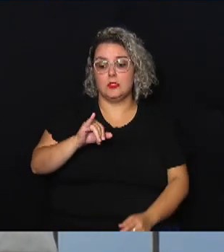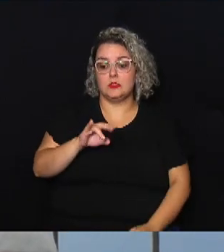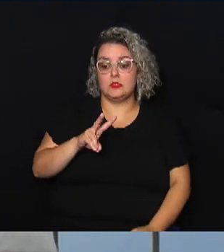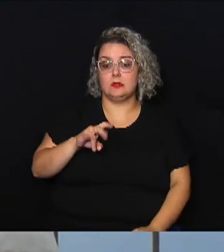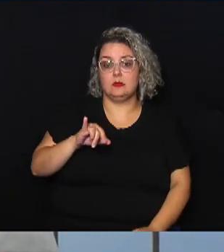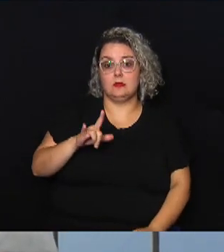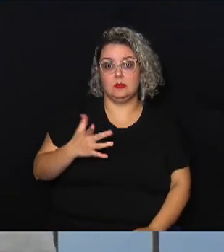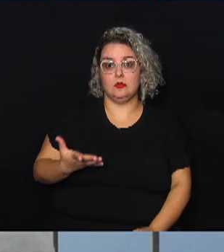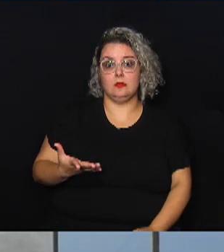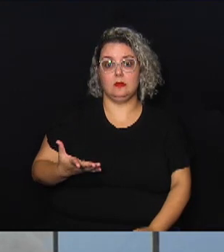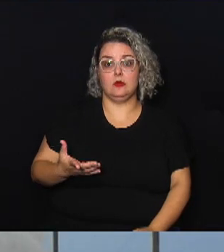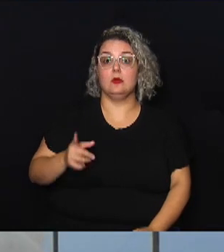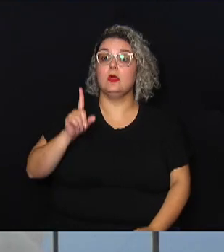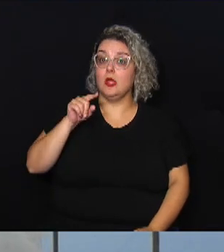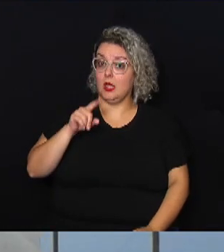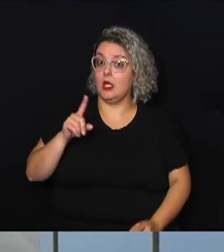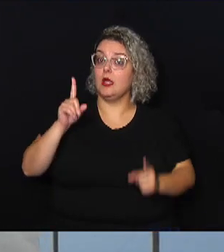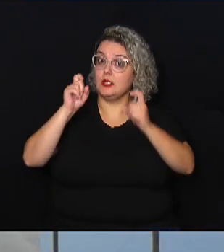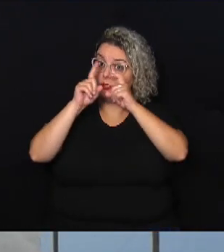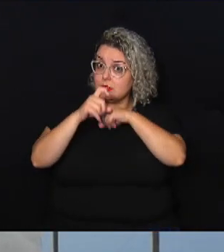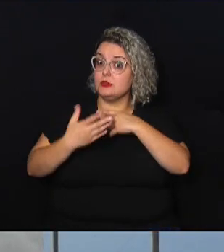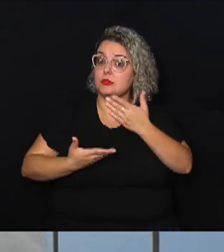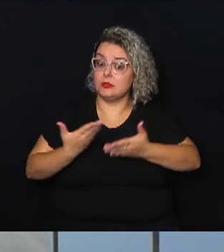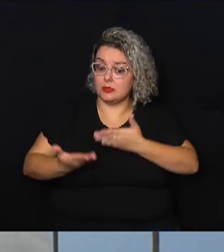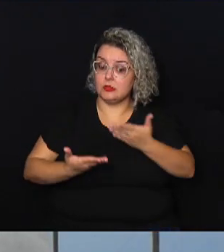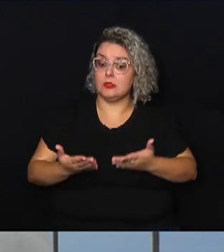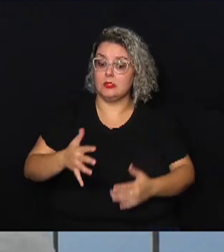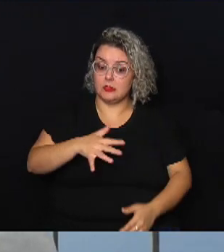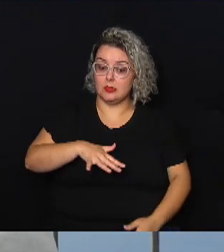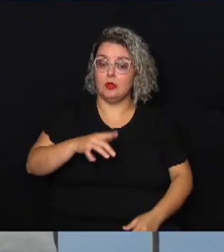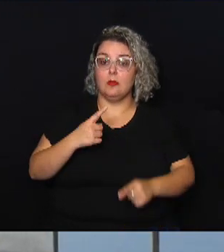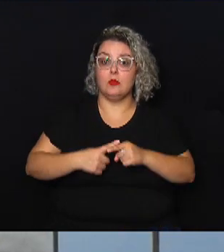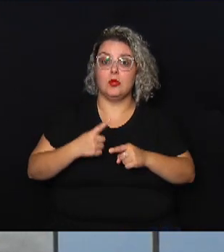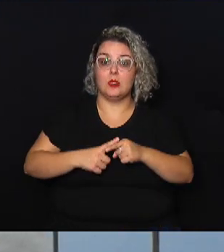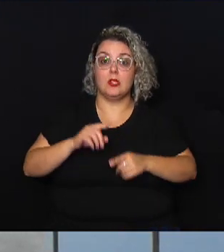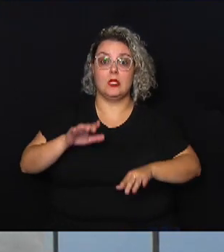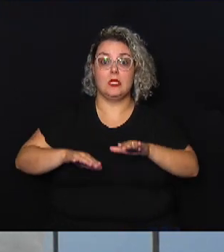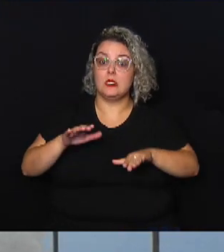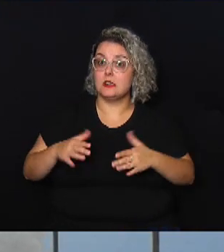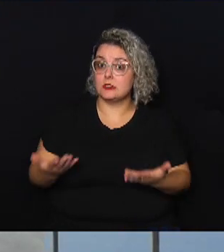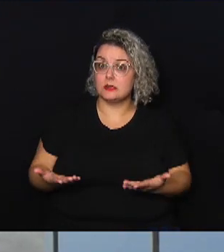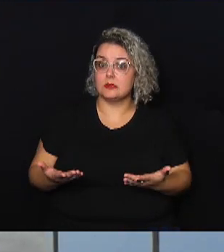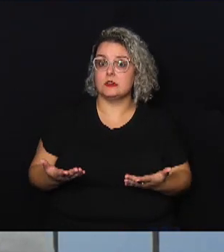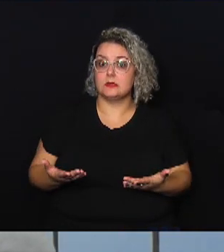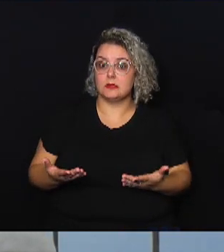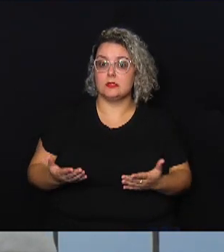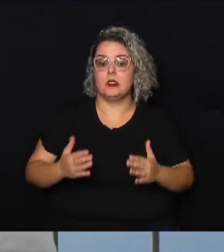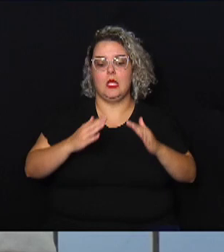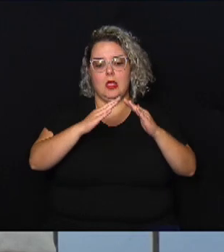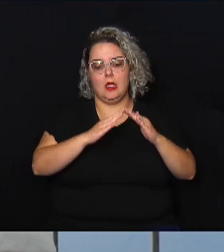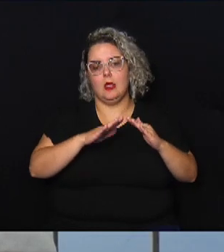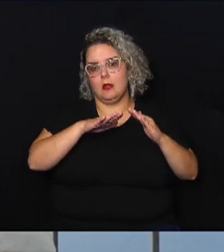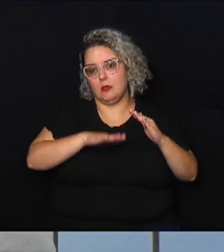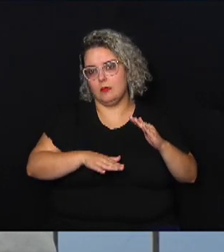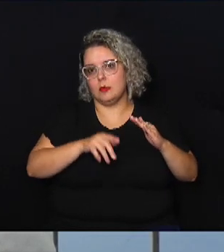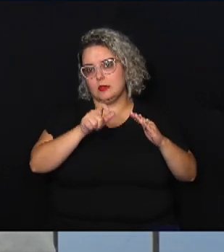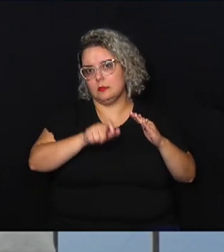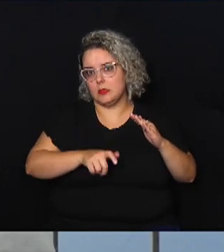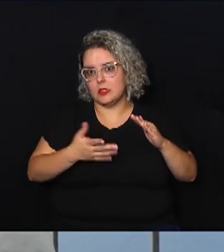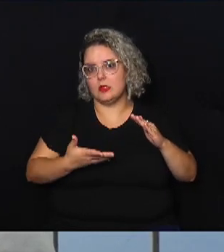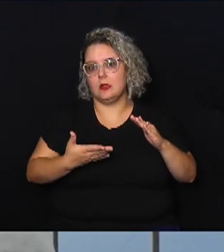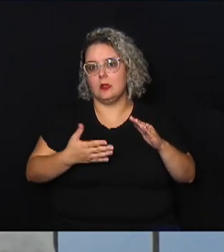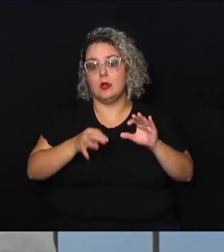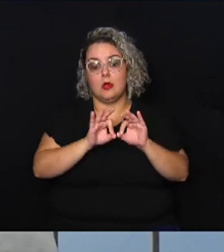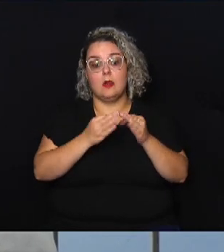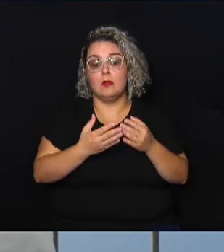é bem complicado né lidar com ela nesse aspecto porque muitas vezes é a residência de uma pessoa ali é um parente